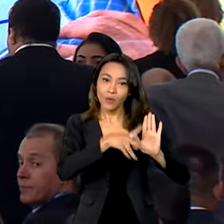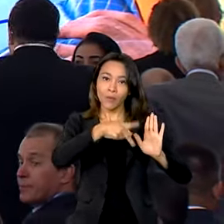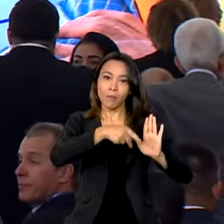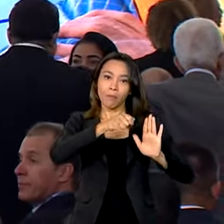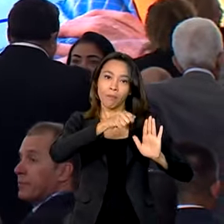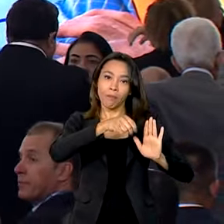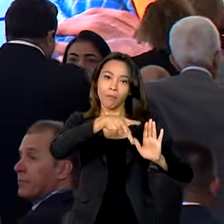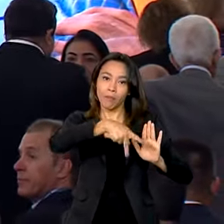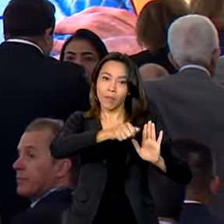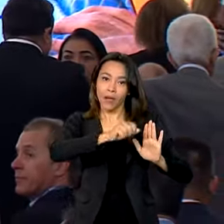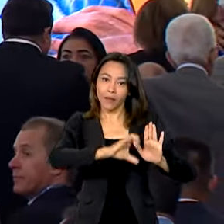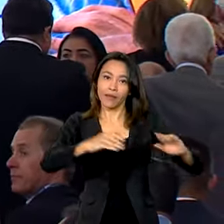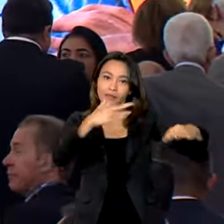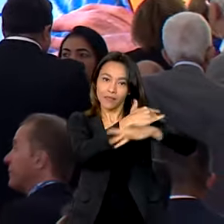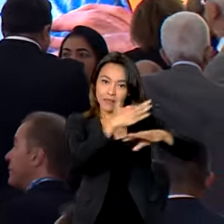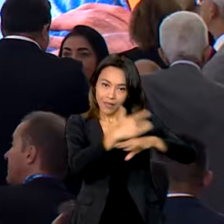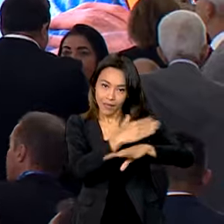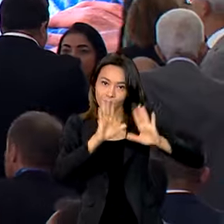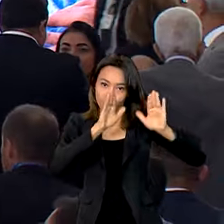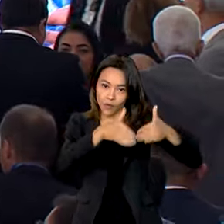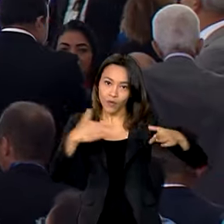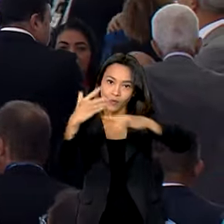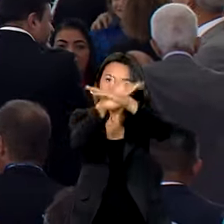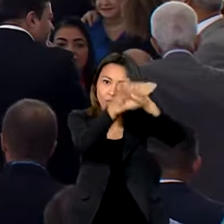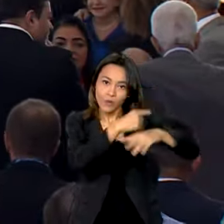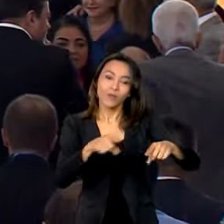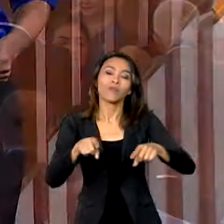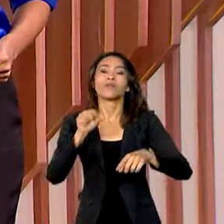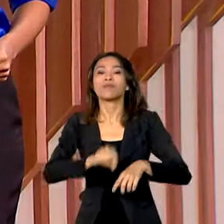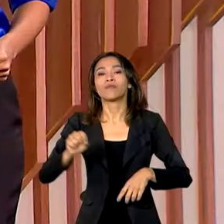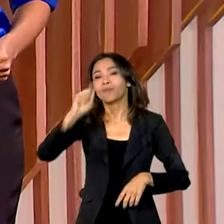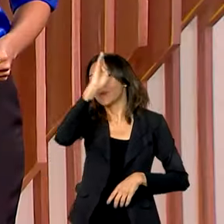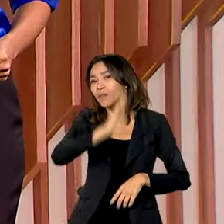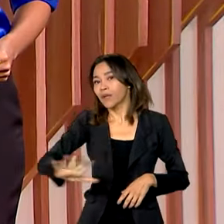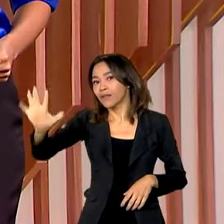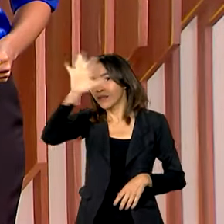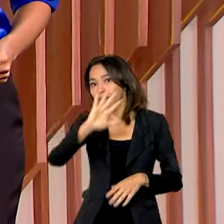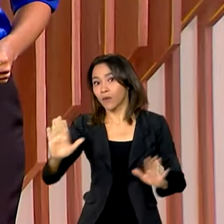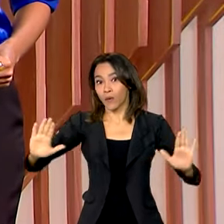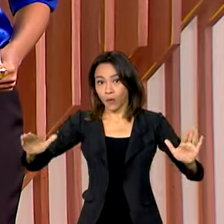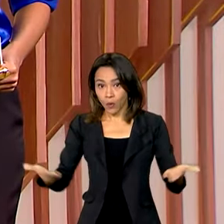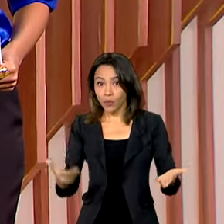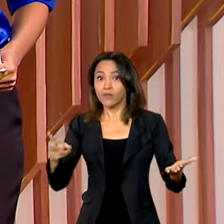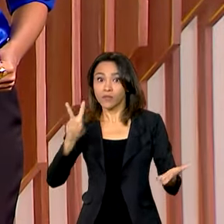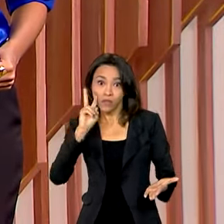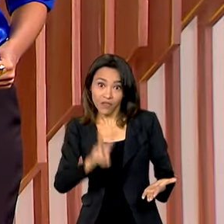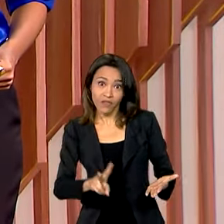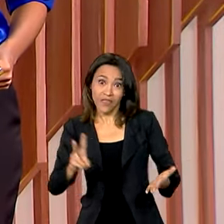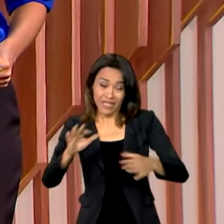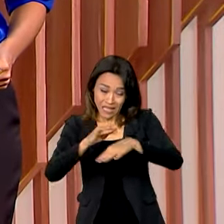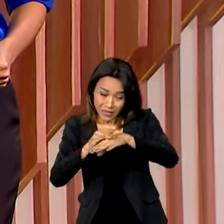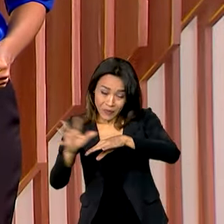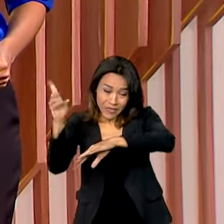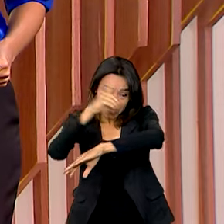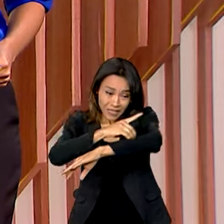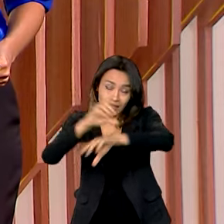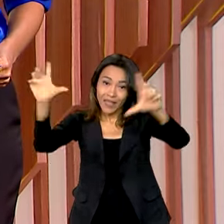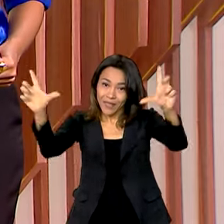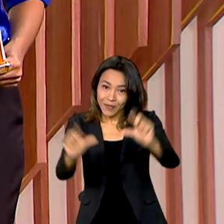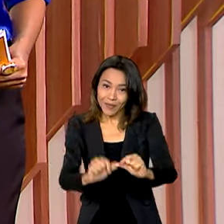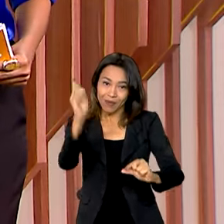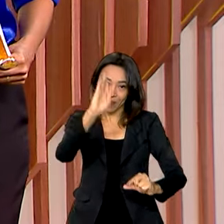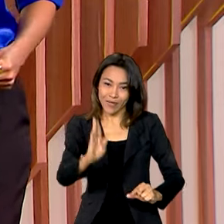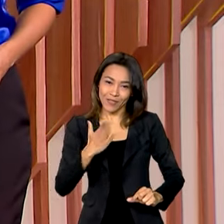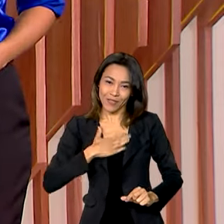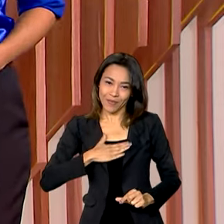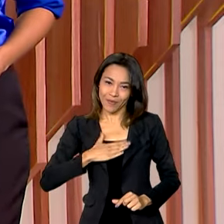O foco foram as áreas urbanas e regiões metropolitanas. E você vai ver que os casos de dengue caíram no país. A gente